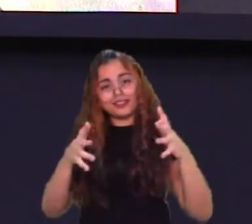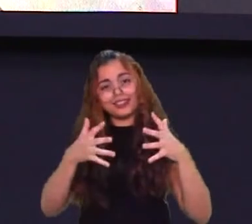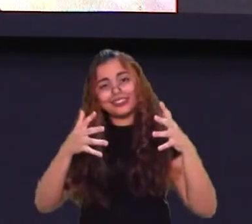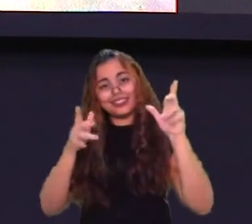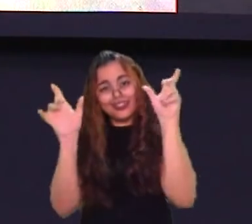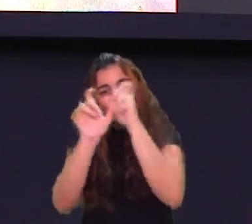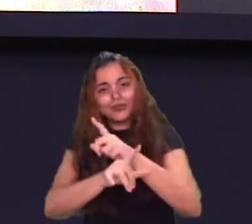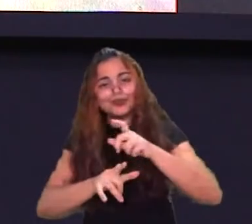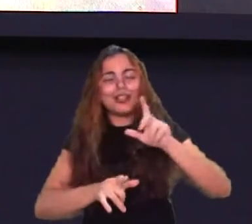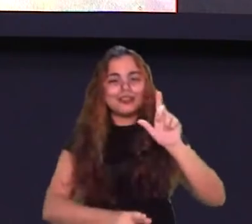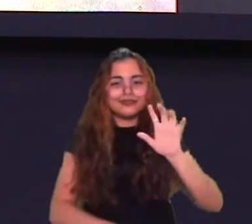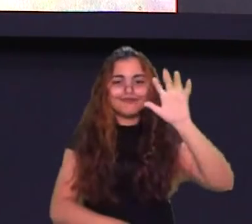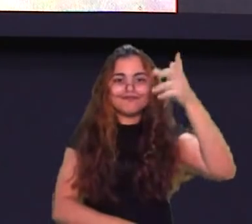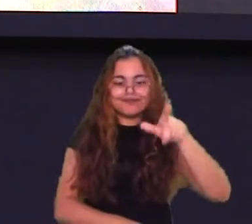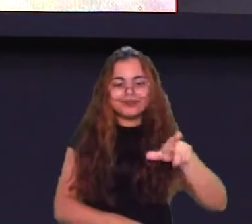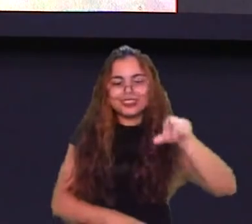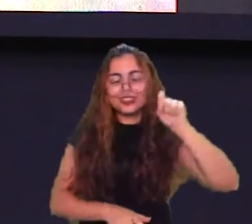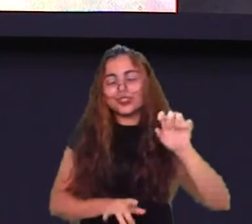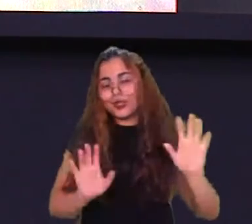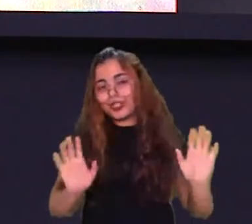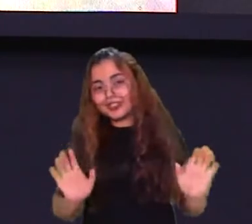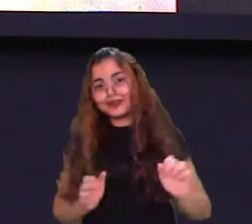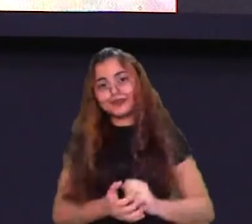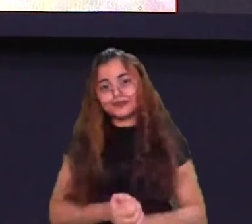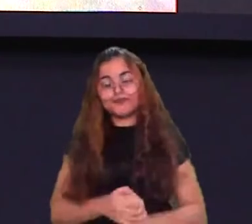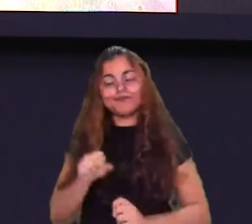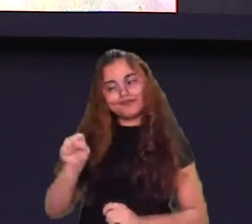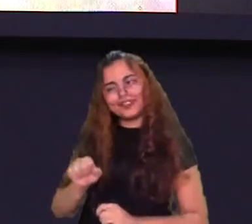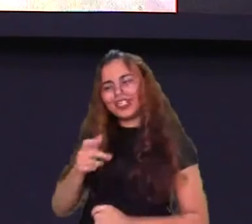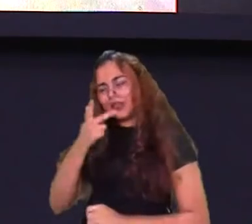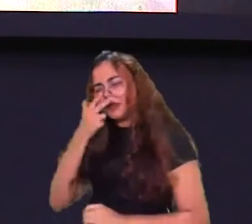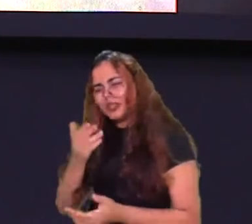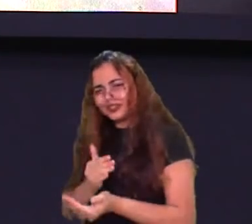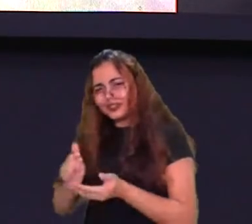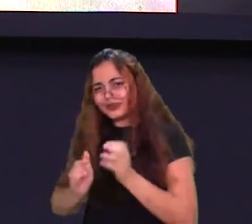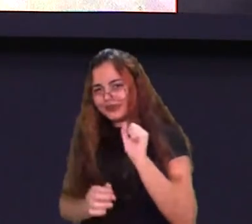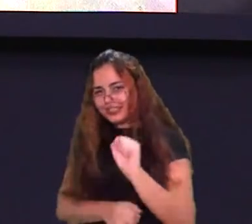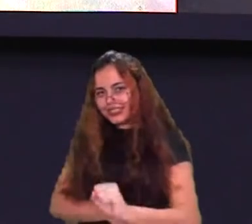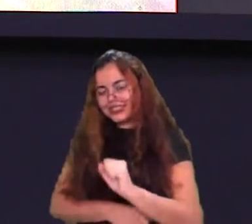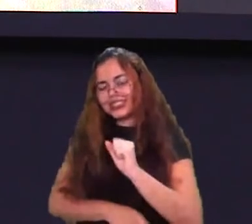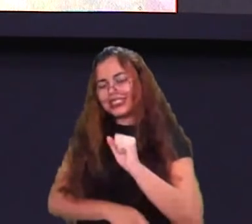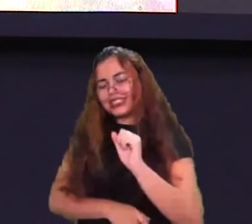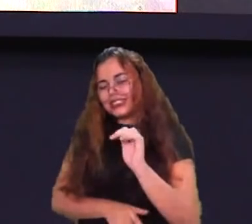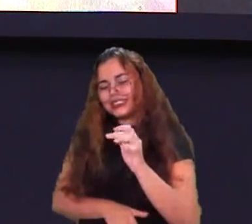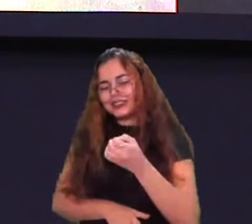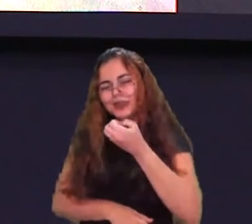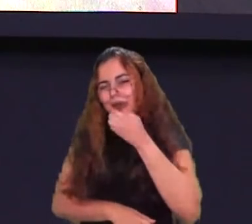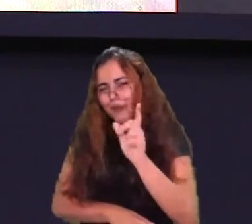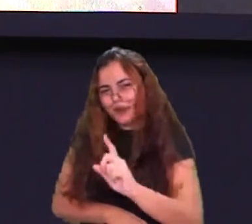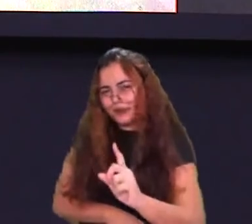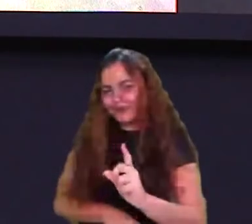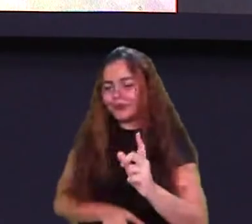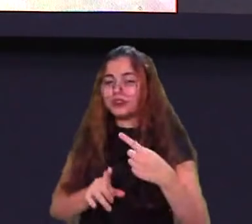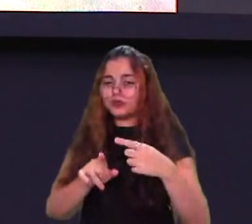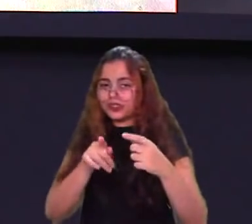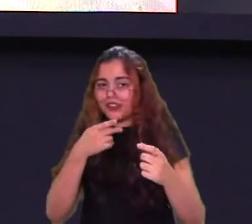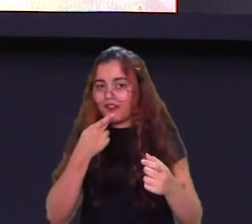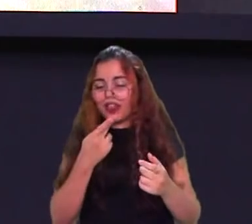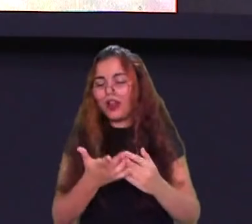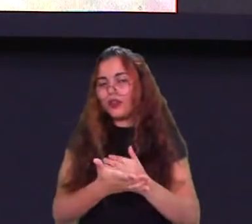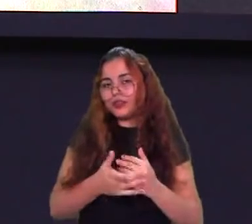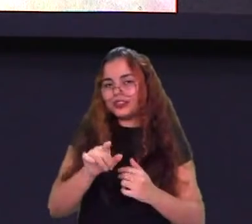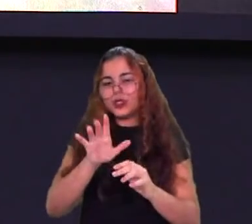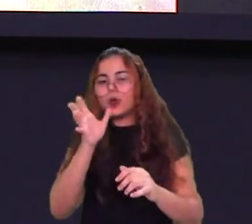Acho que a princípio pode ser algo não muito bom, porque, como você falou, tipo, o conhecimento demais, diferente, assim,